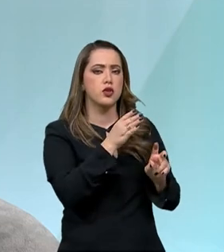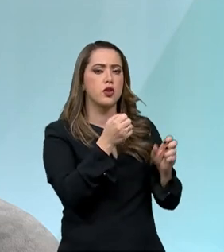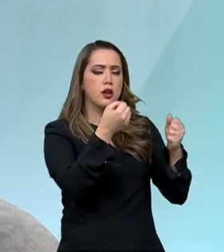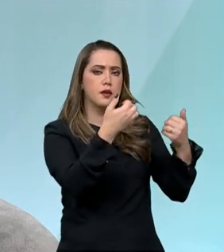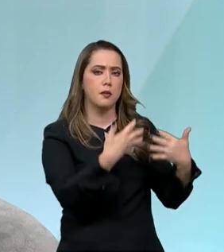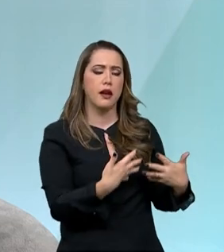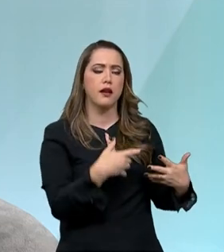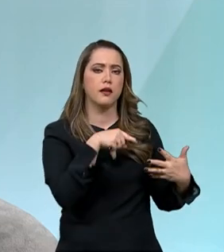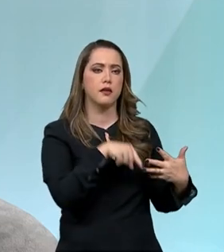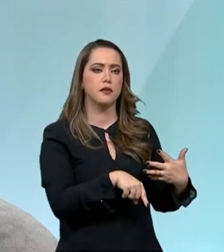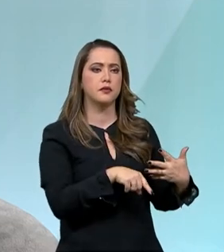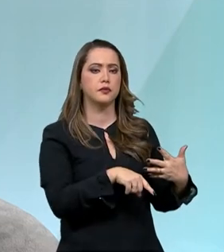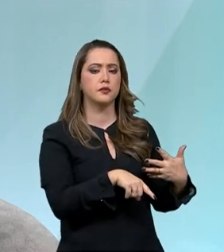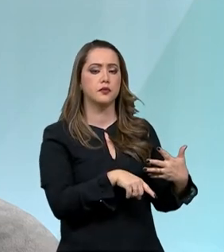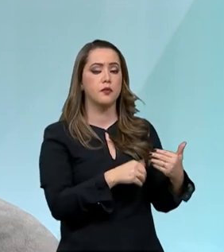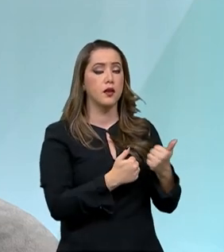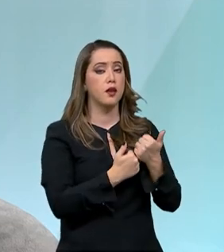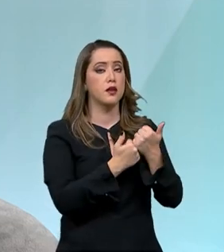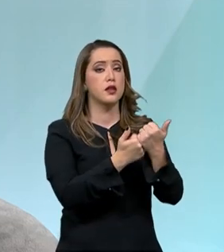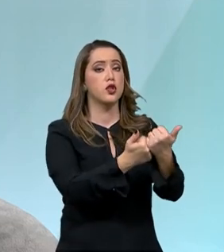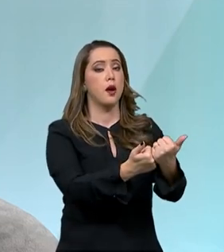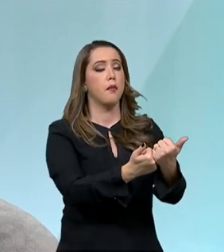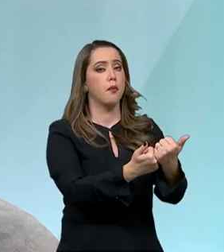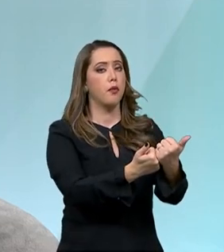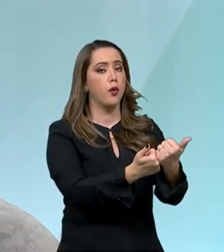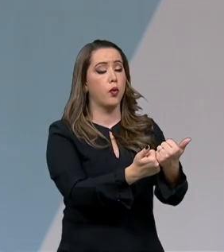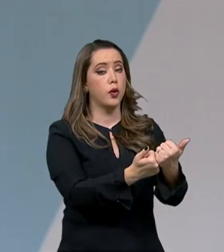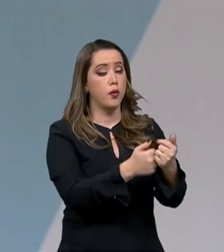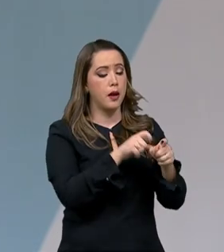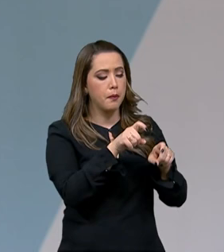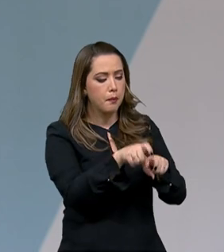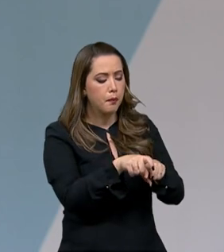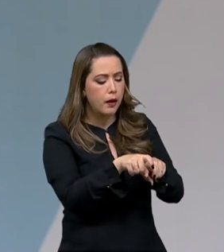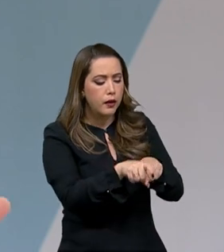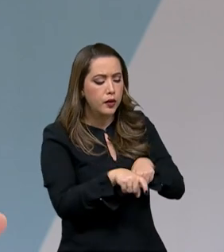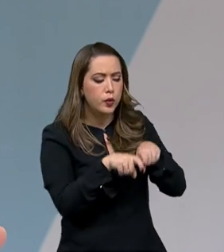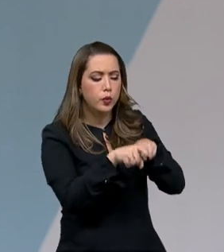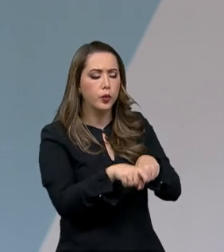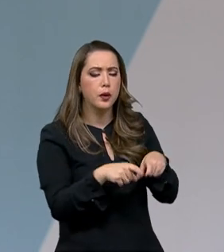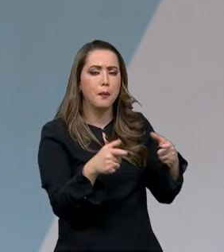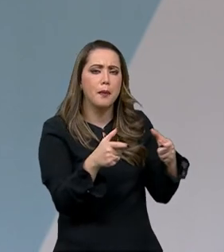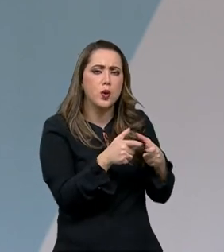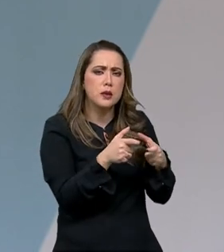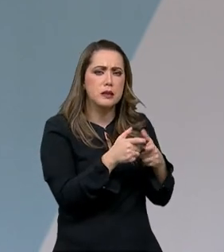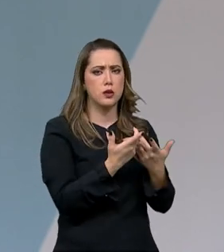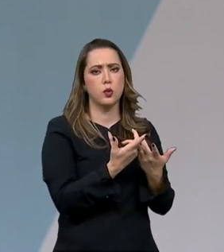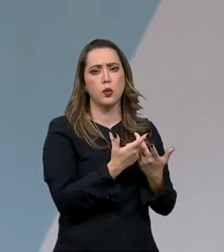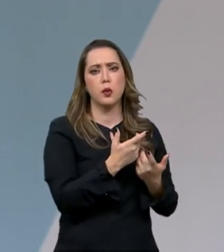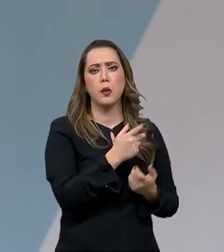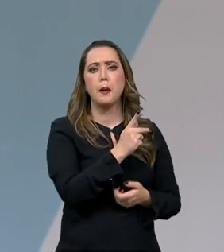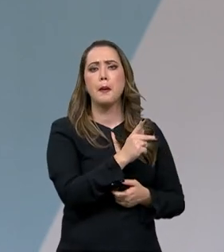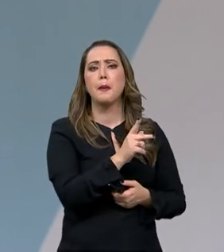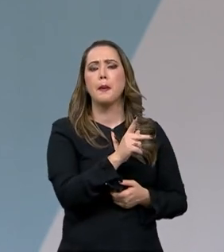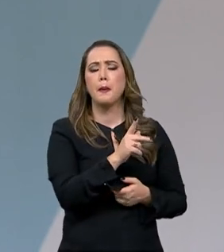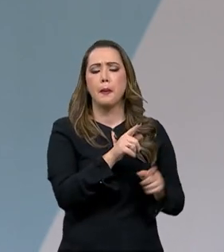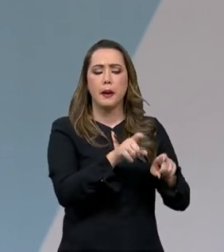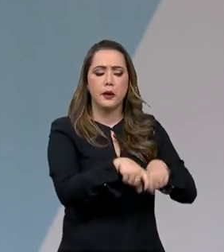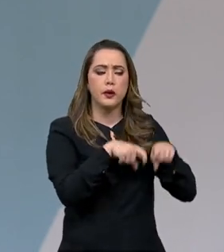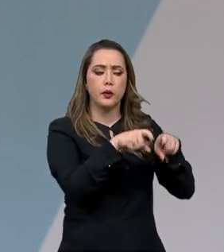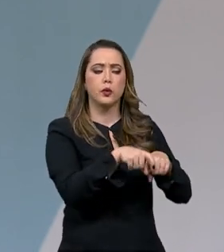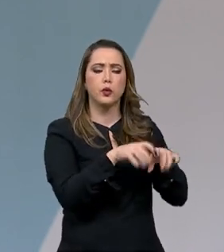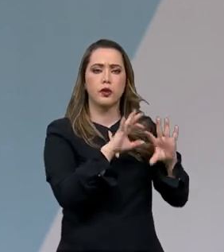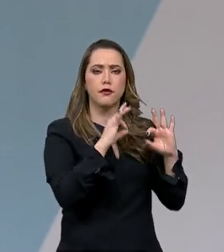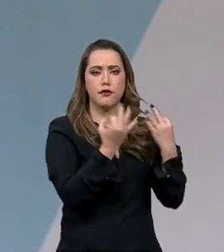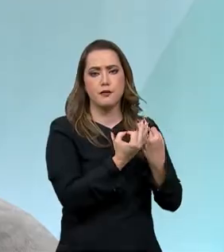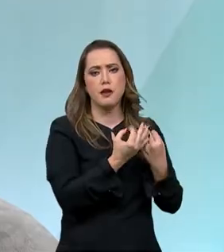aqui de apoio ao pequeno produtor. O que a Embrapa faz em relação ao pequeno produtor, à agricultura